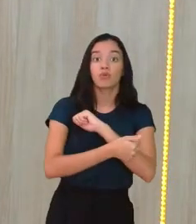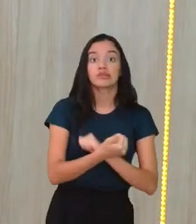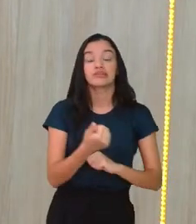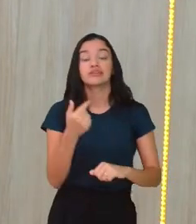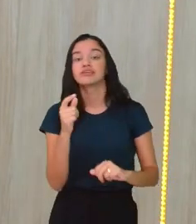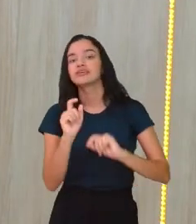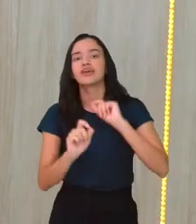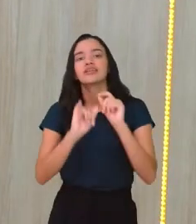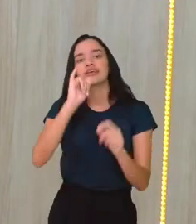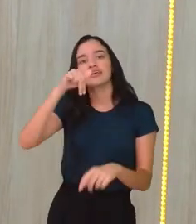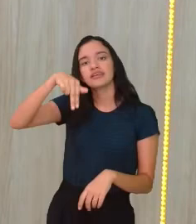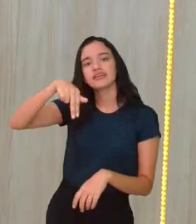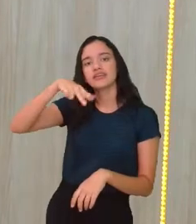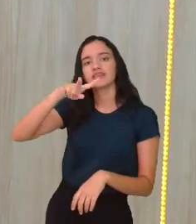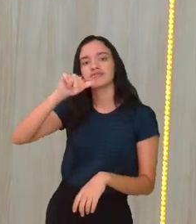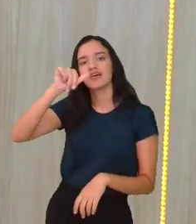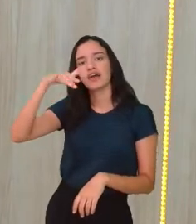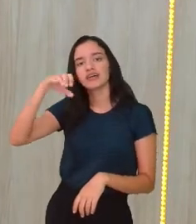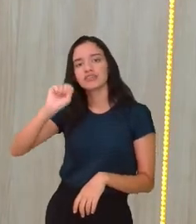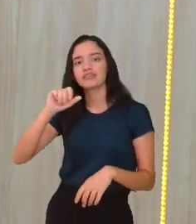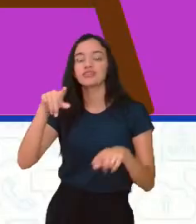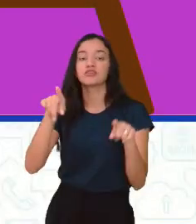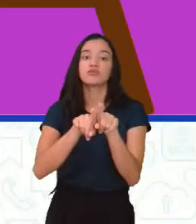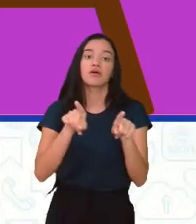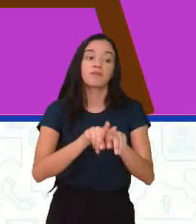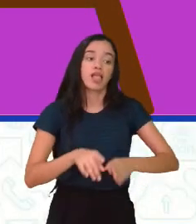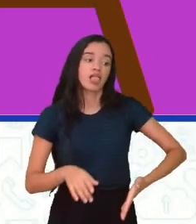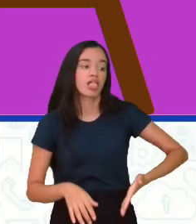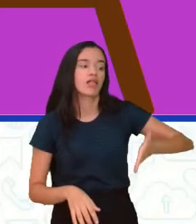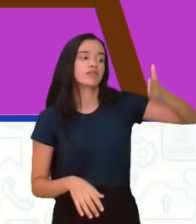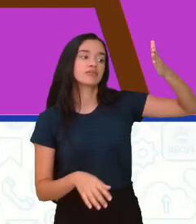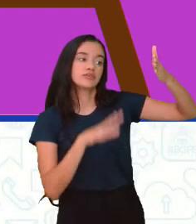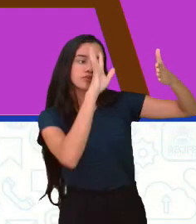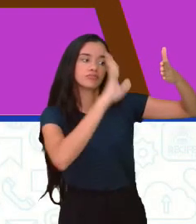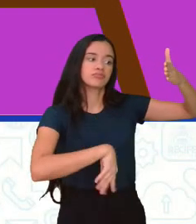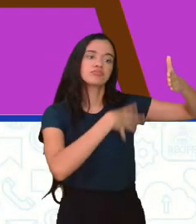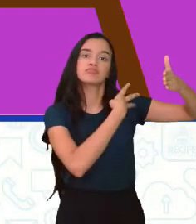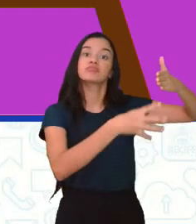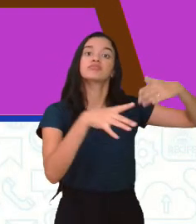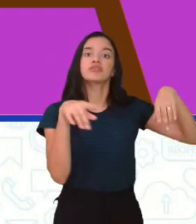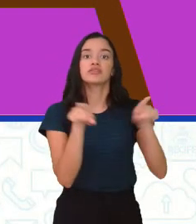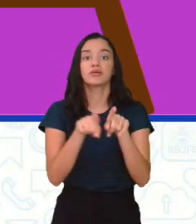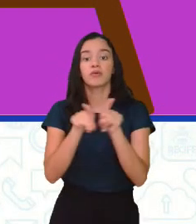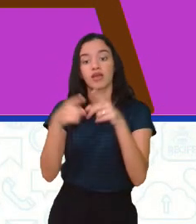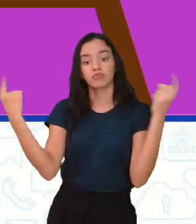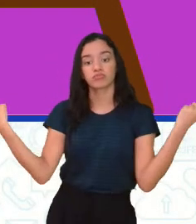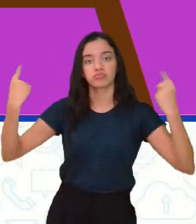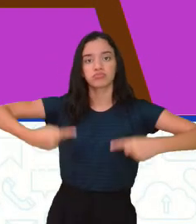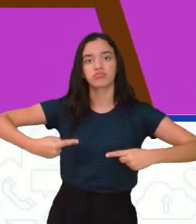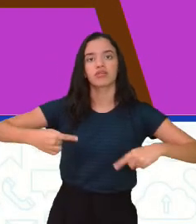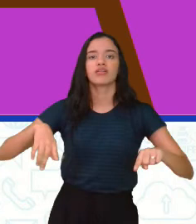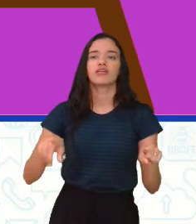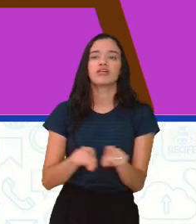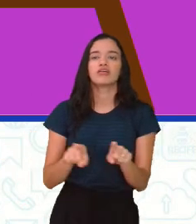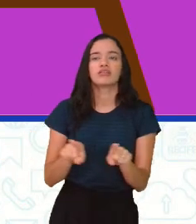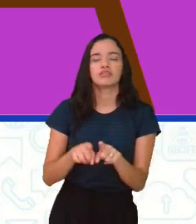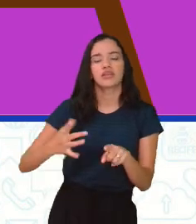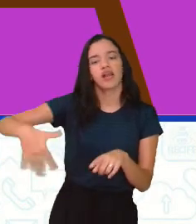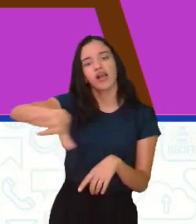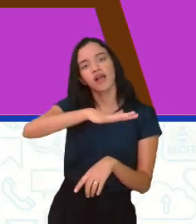invasão, de rede e parede, temos esportes de combate, de campo e taco,